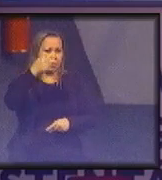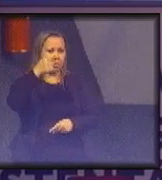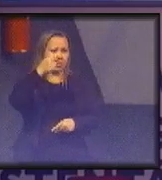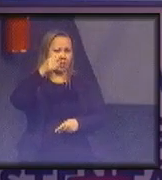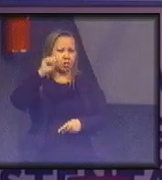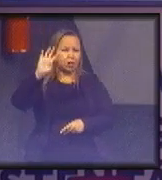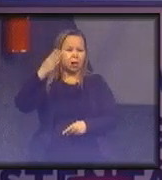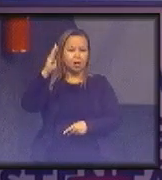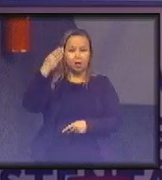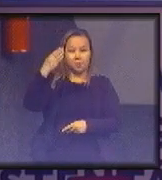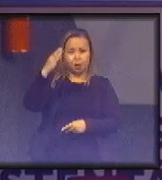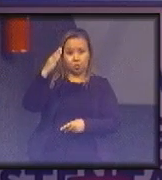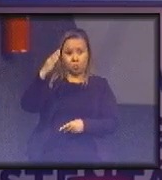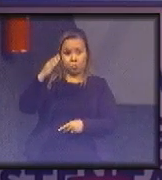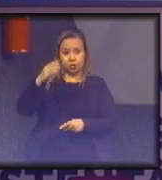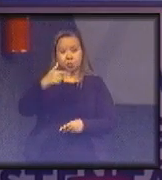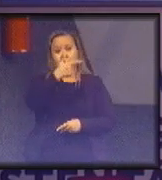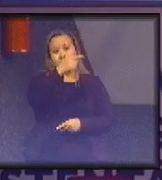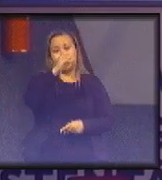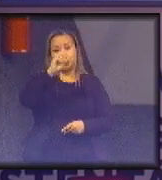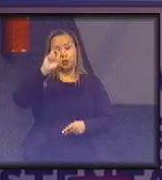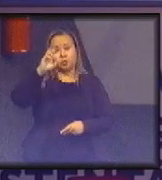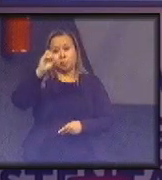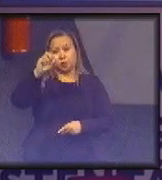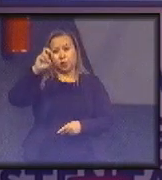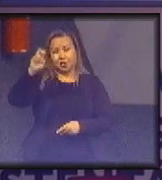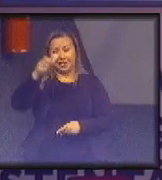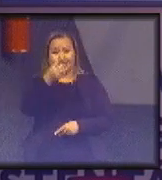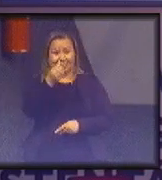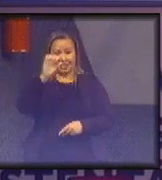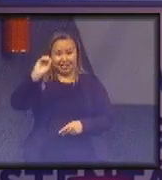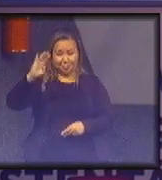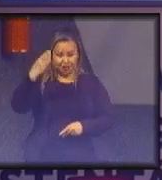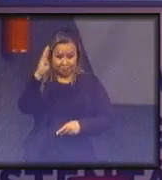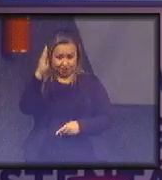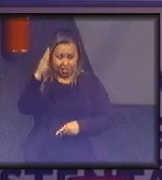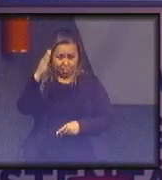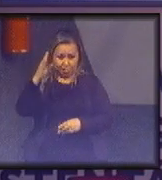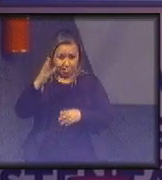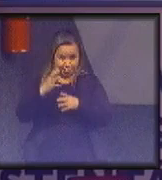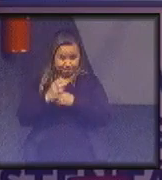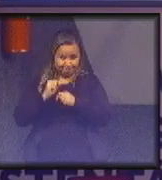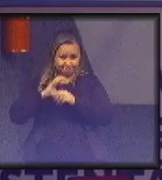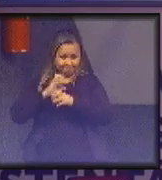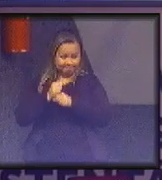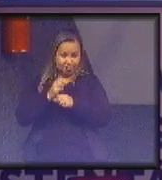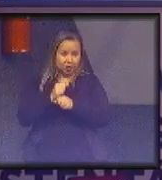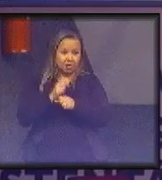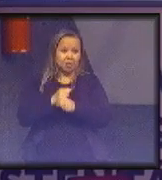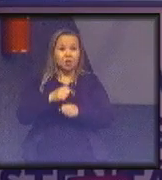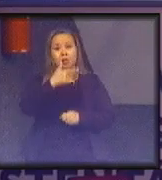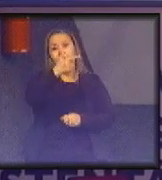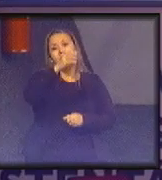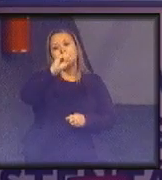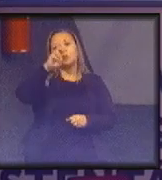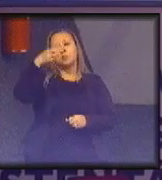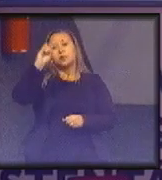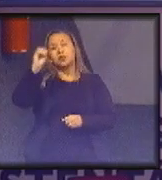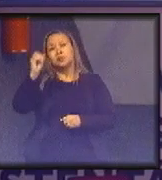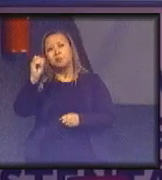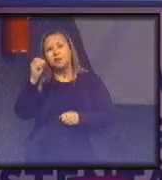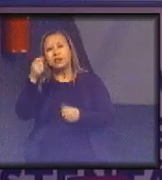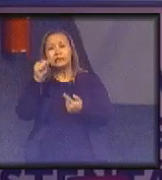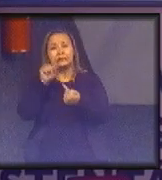toneladas, em 2005, 60 bilhões de toneladas, em 2050, a estimativa é 180